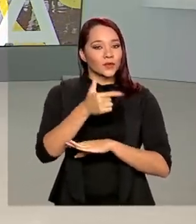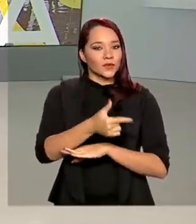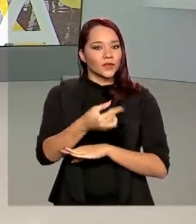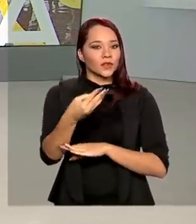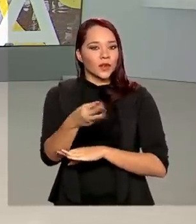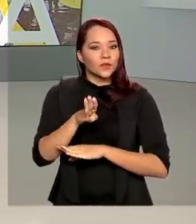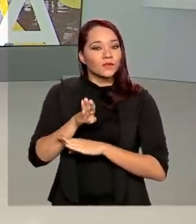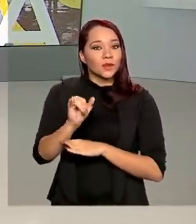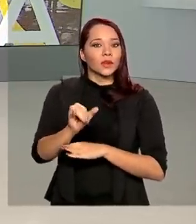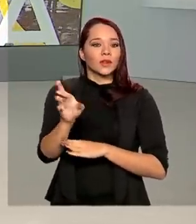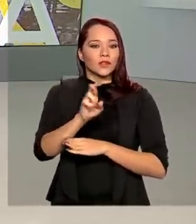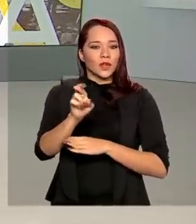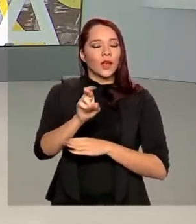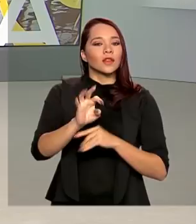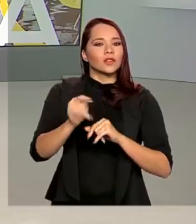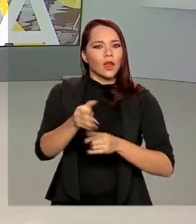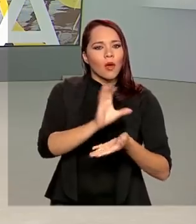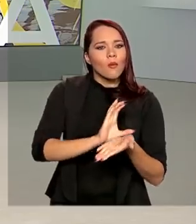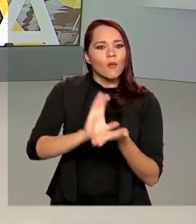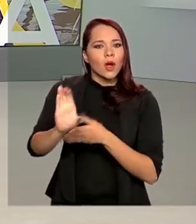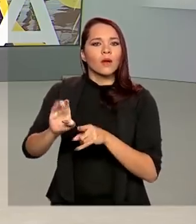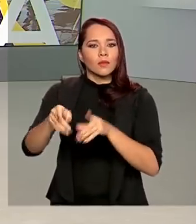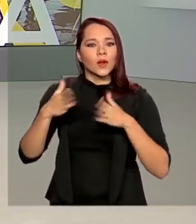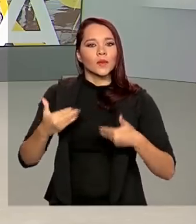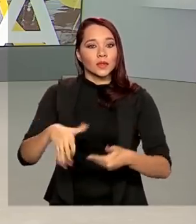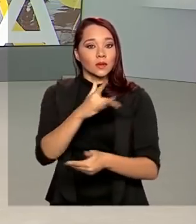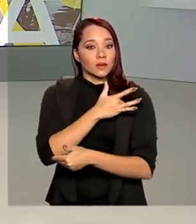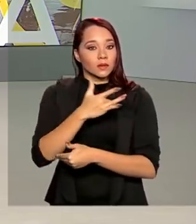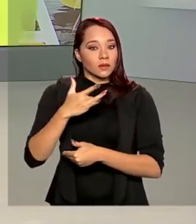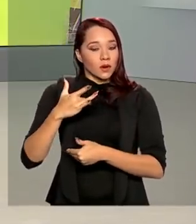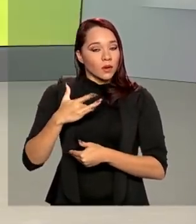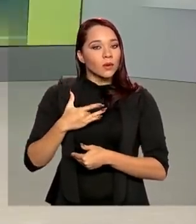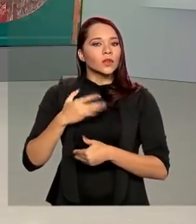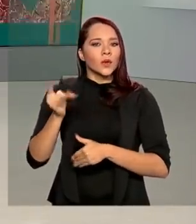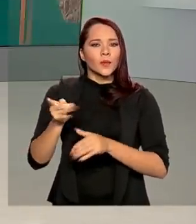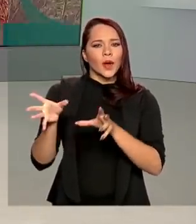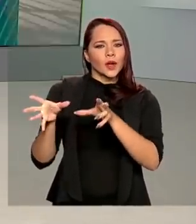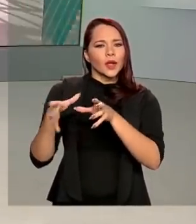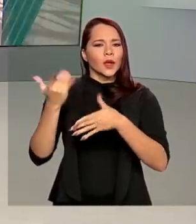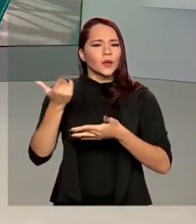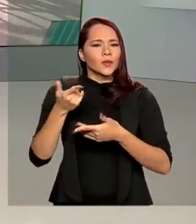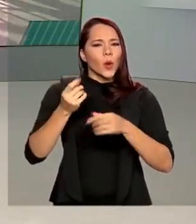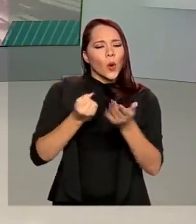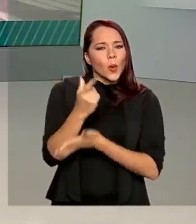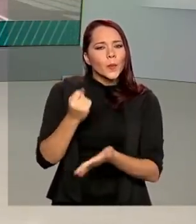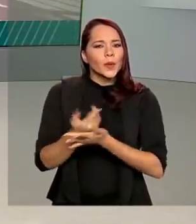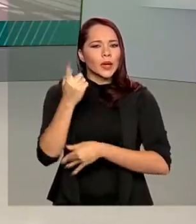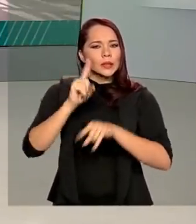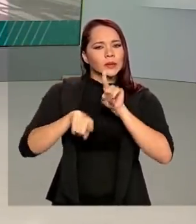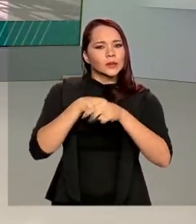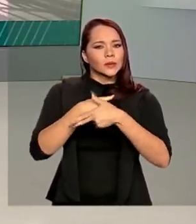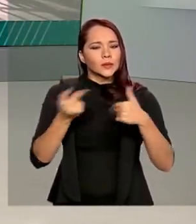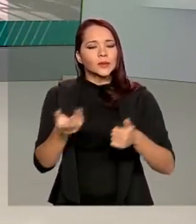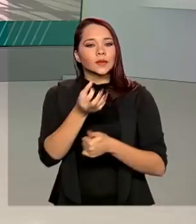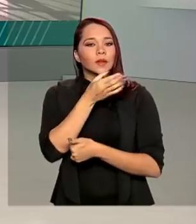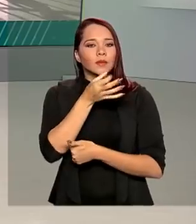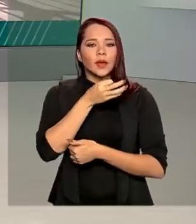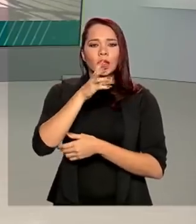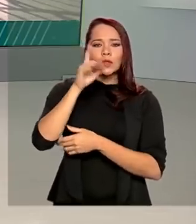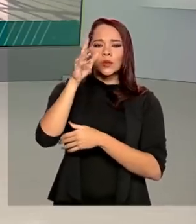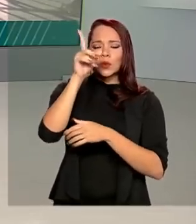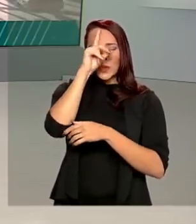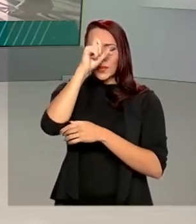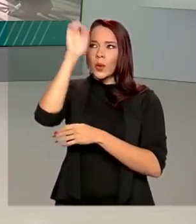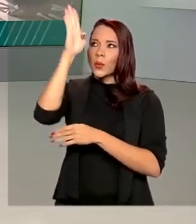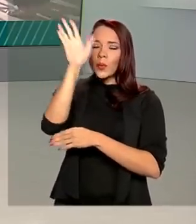bilhões de reais já foram investidos pelo Ministério da Saúde para equipar hospitais, comprar equipamentos e remédios em todo o país.